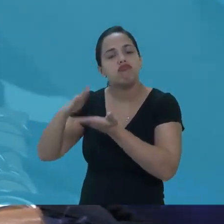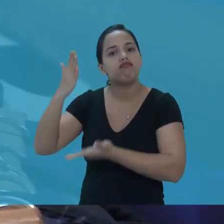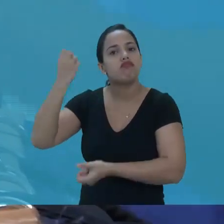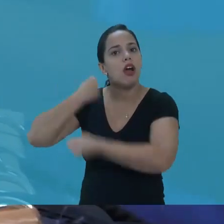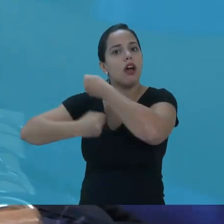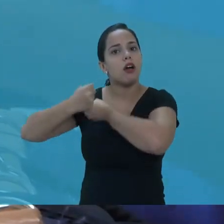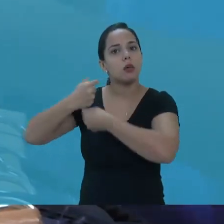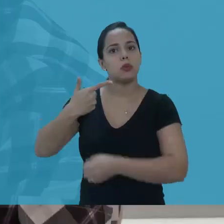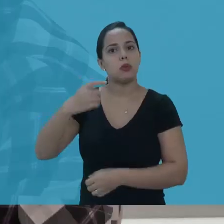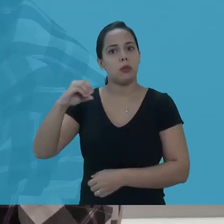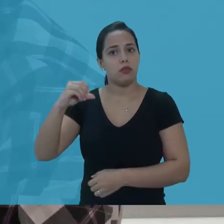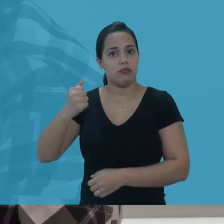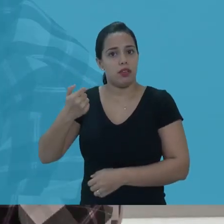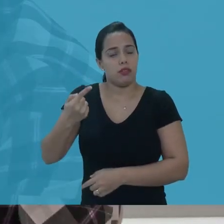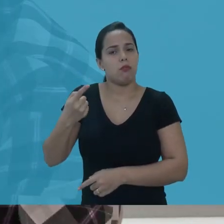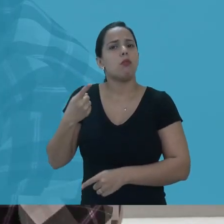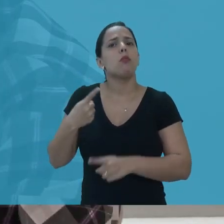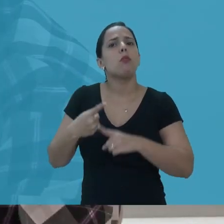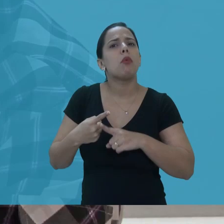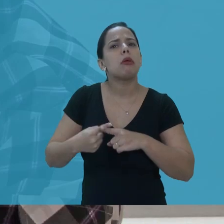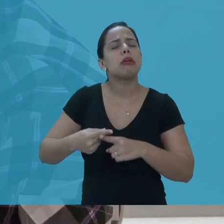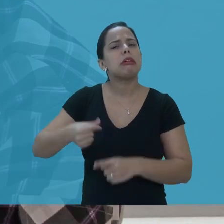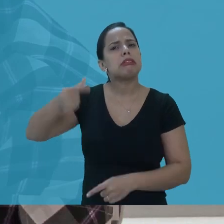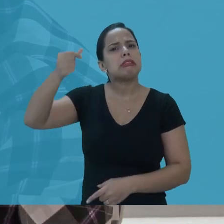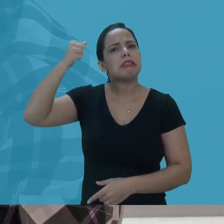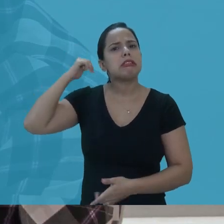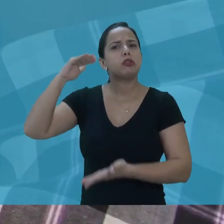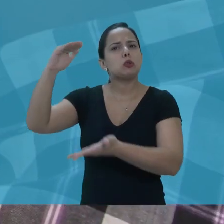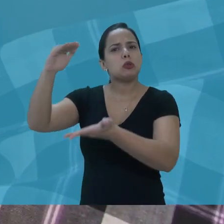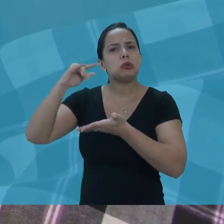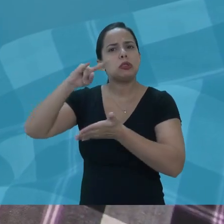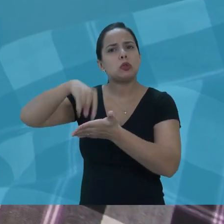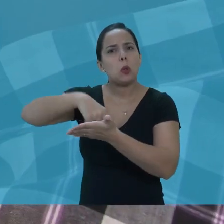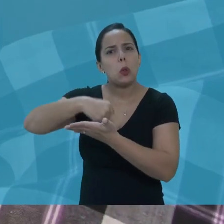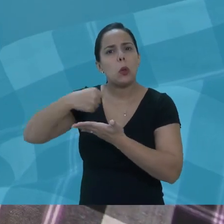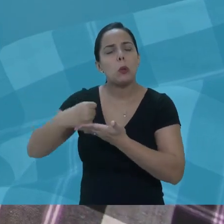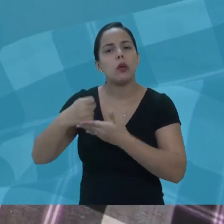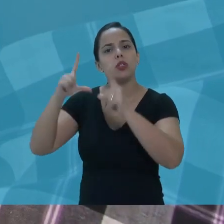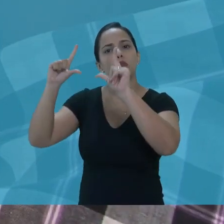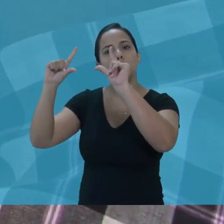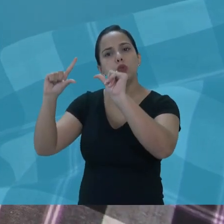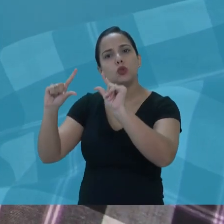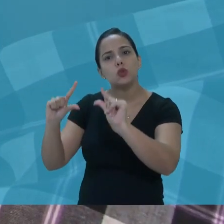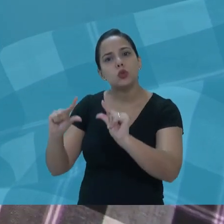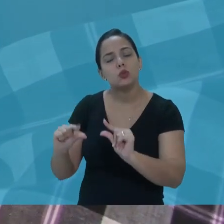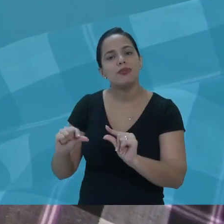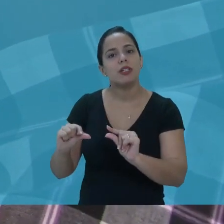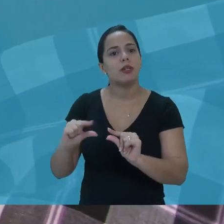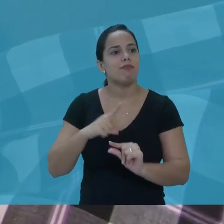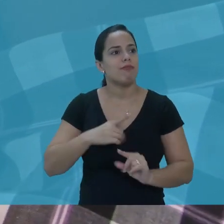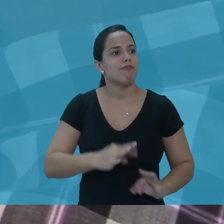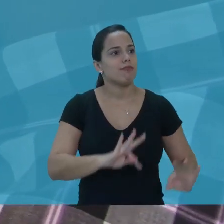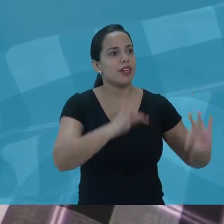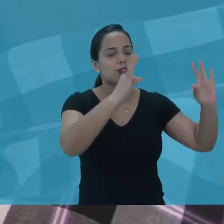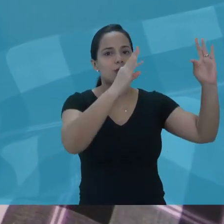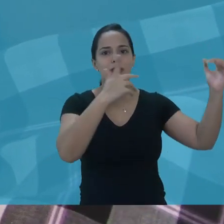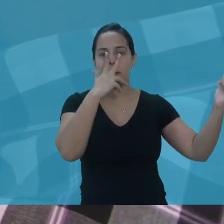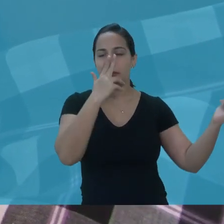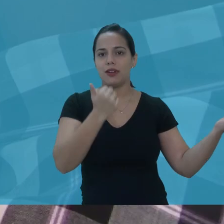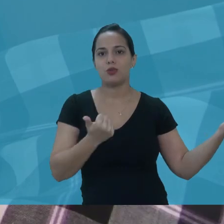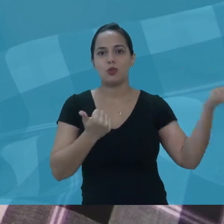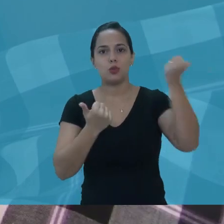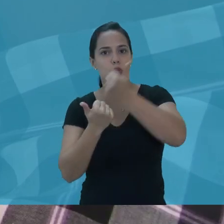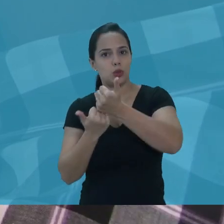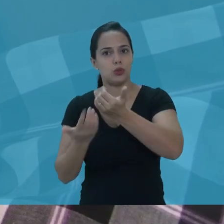metade desde o final de 2017. Isso porque o antigo vai e vem de papéis, vai aos poucos sendo substituído